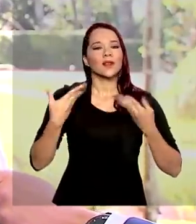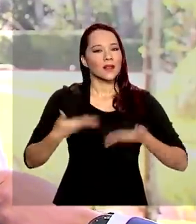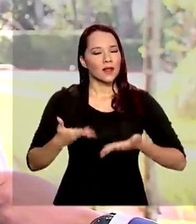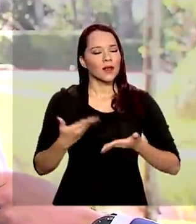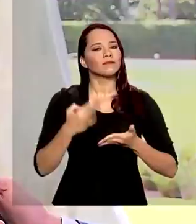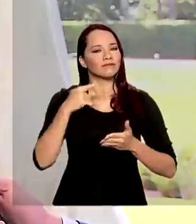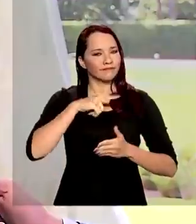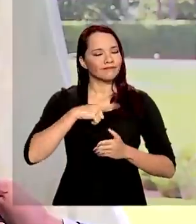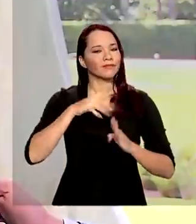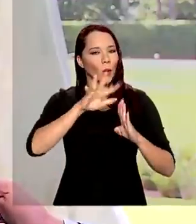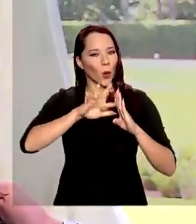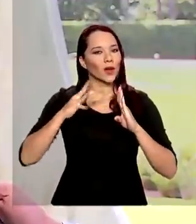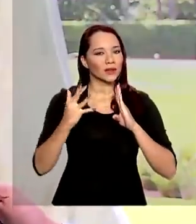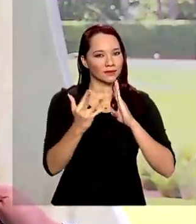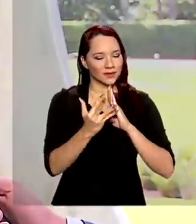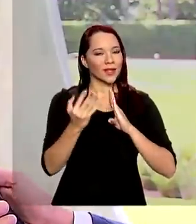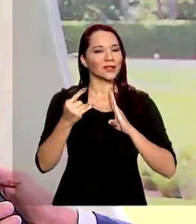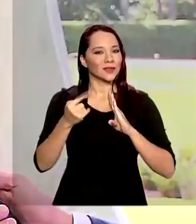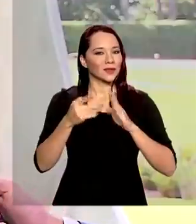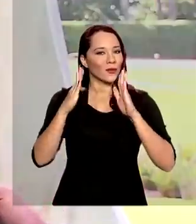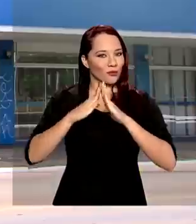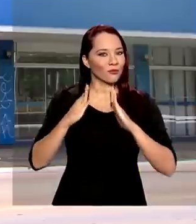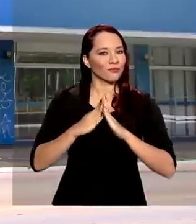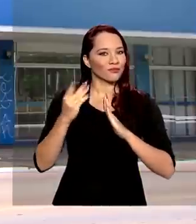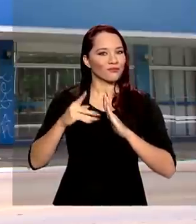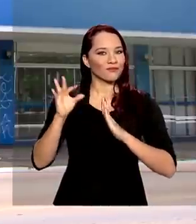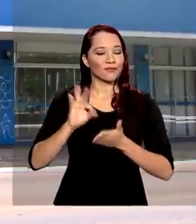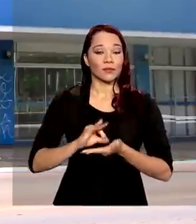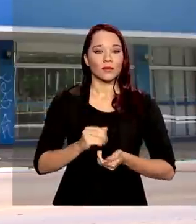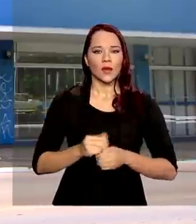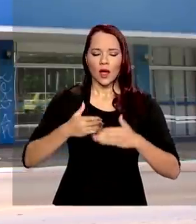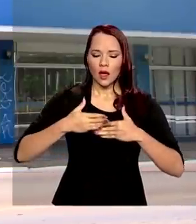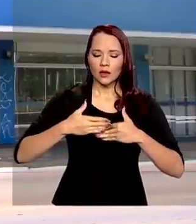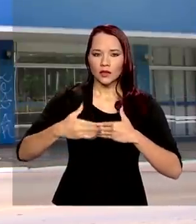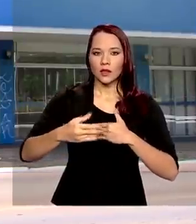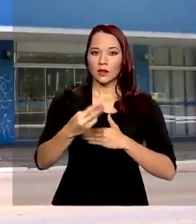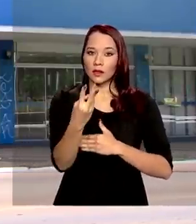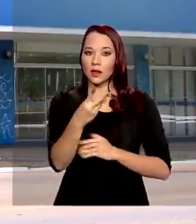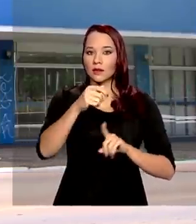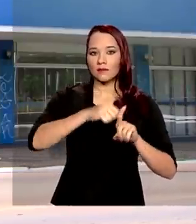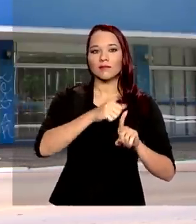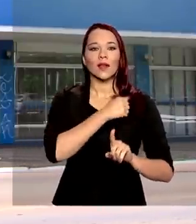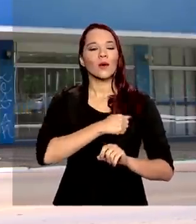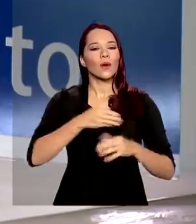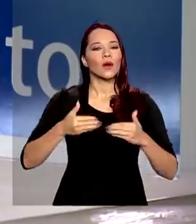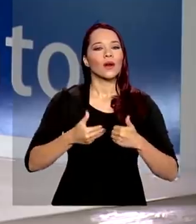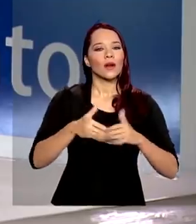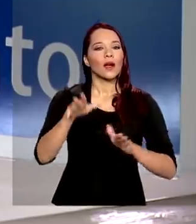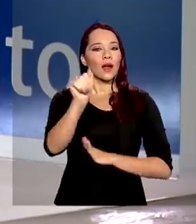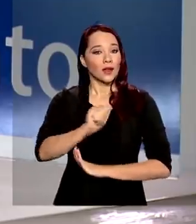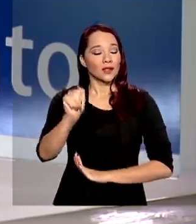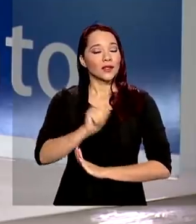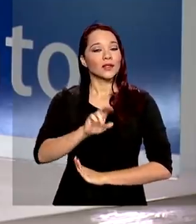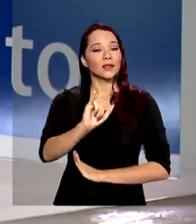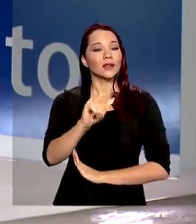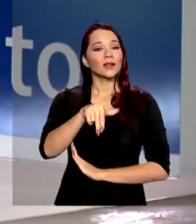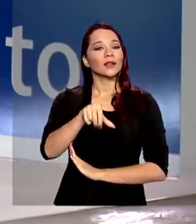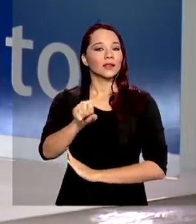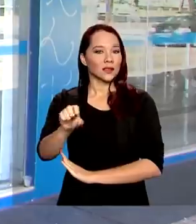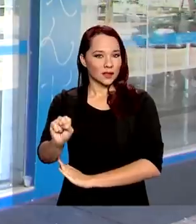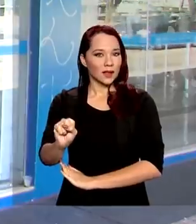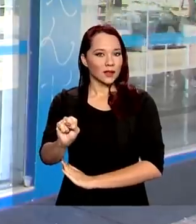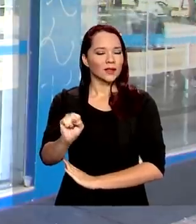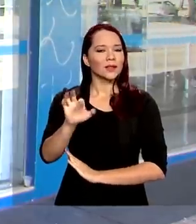cumpre quarentena na residência oficial. Adiada para 3 de agosto, a reabertura das agências do INSS.